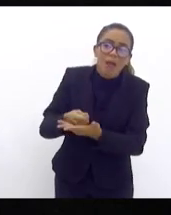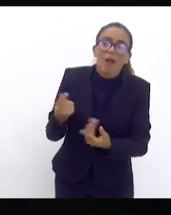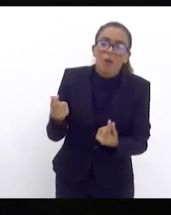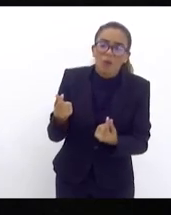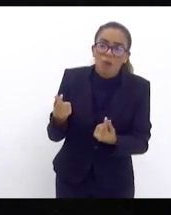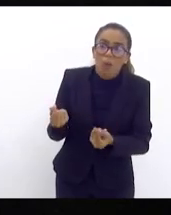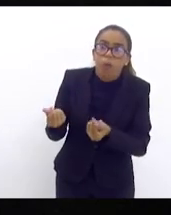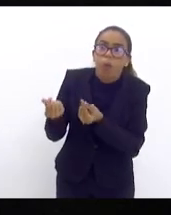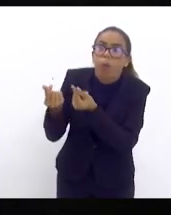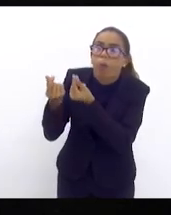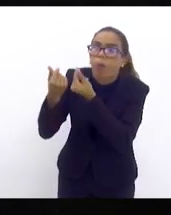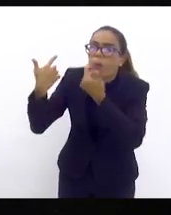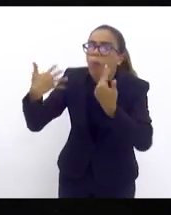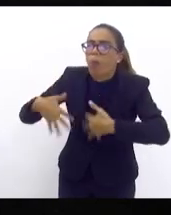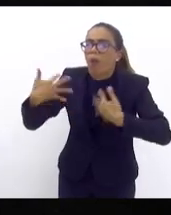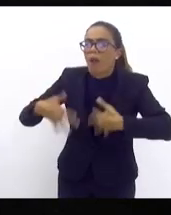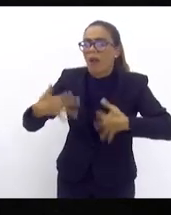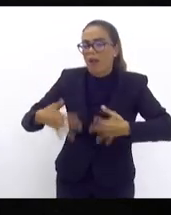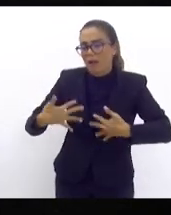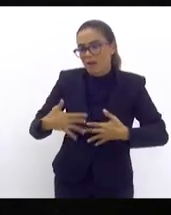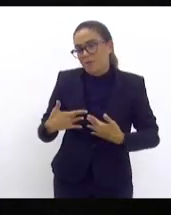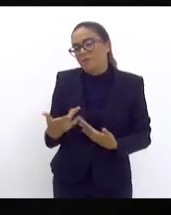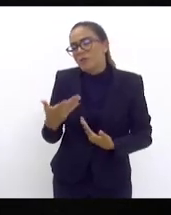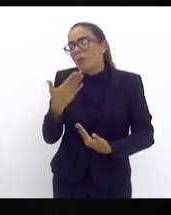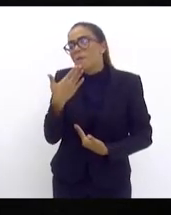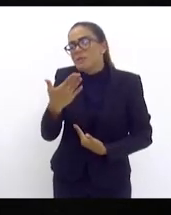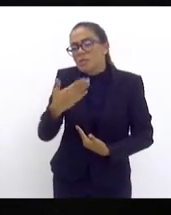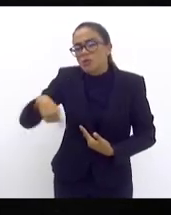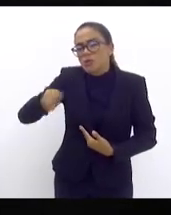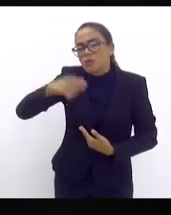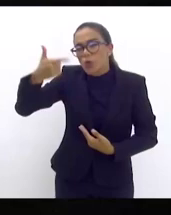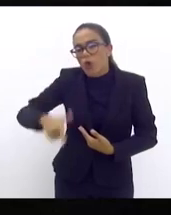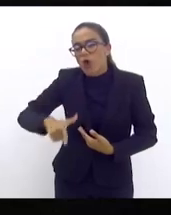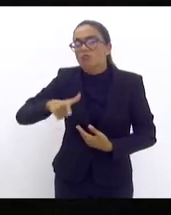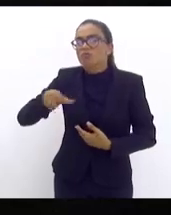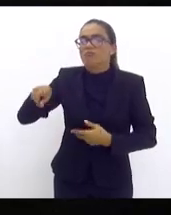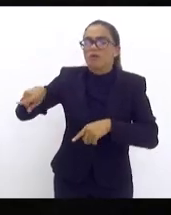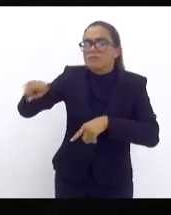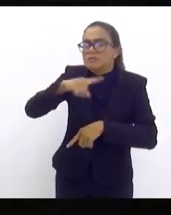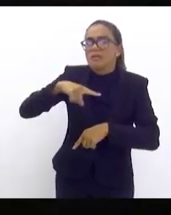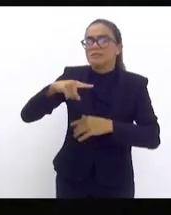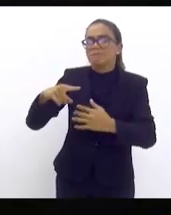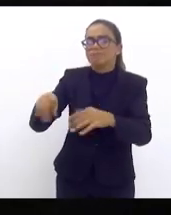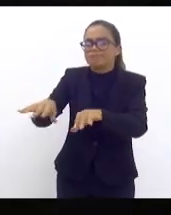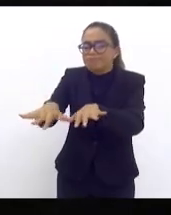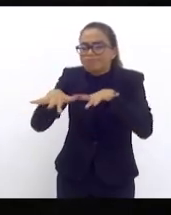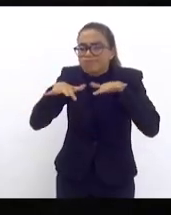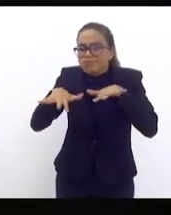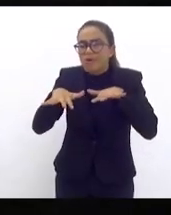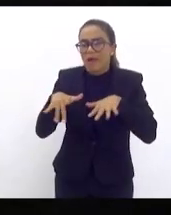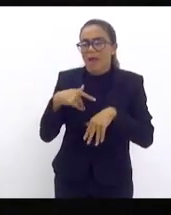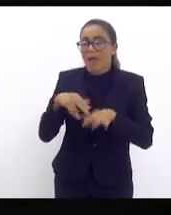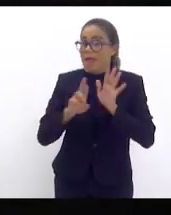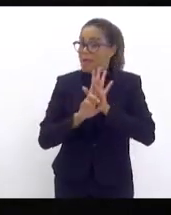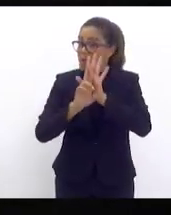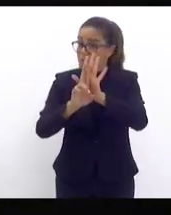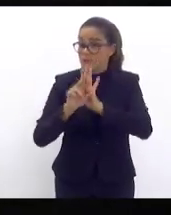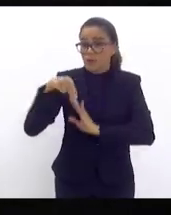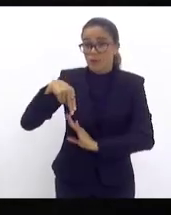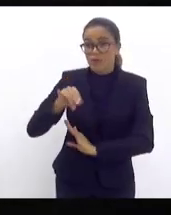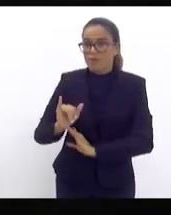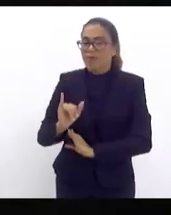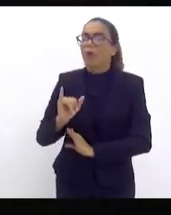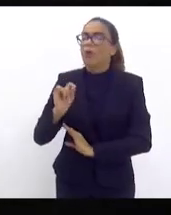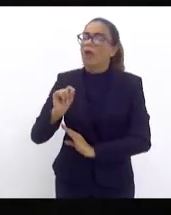absurdo então eu gostaria de pedir a presença de todos e você Filipinha amanhã grande representante de Nova Iguaçu vai estar na audiência pública para cobrar